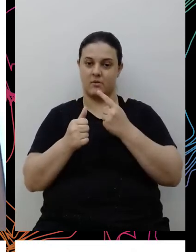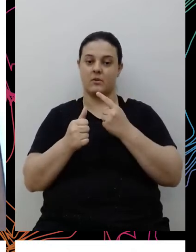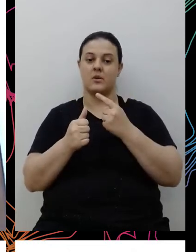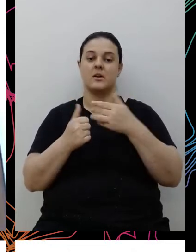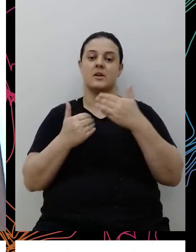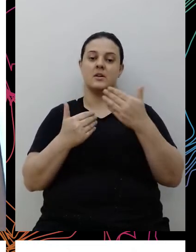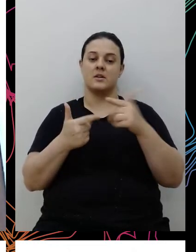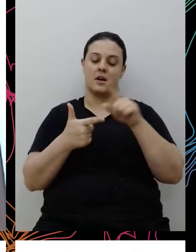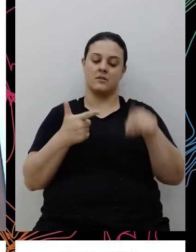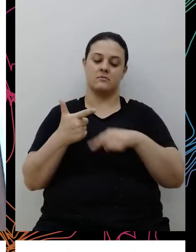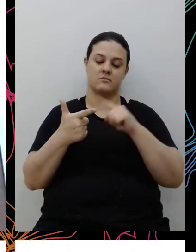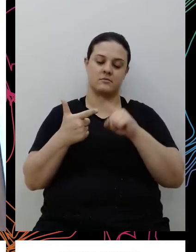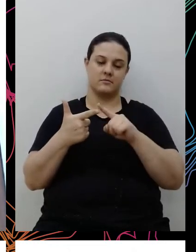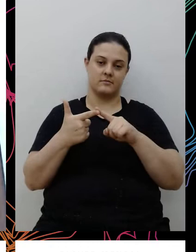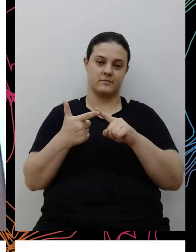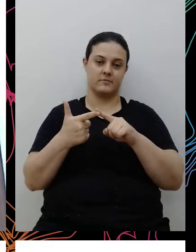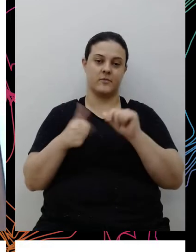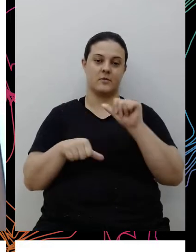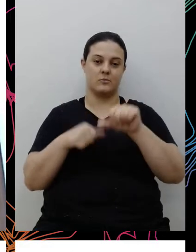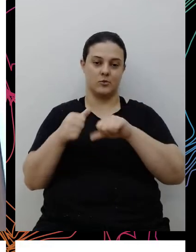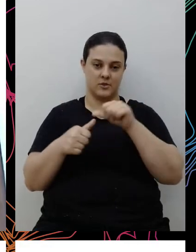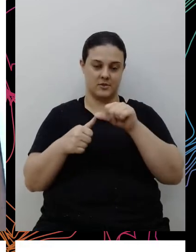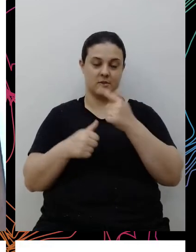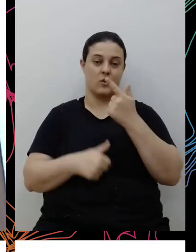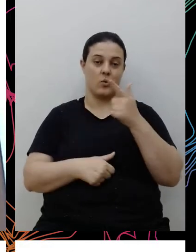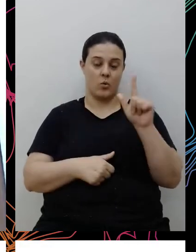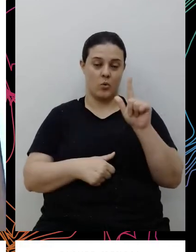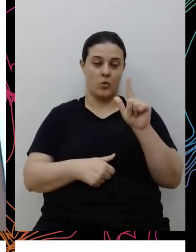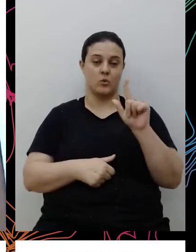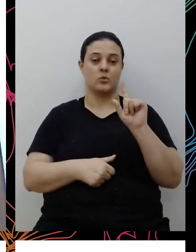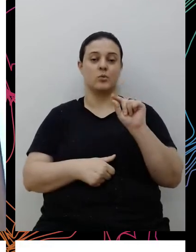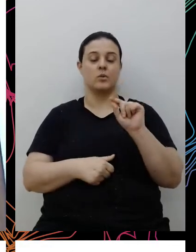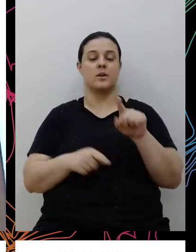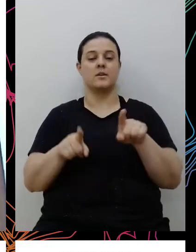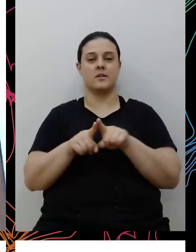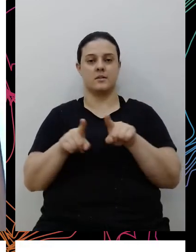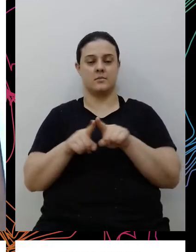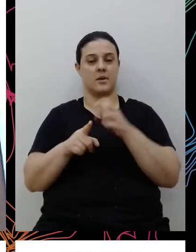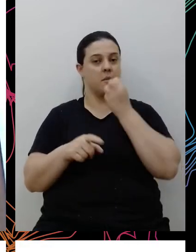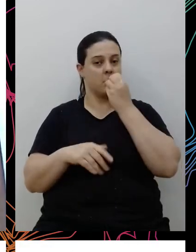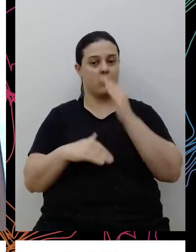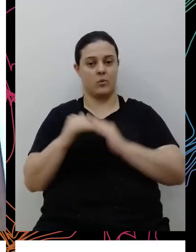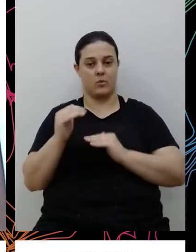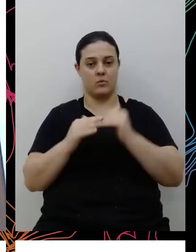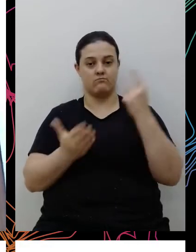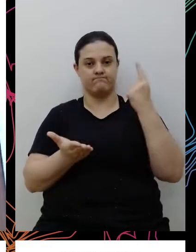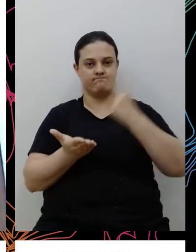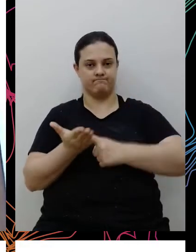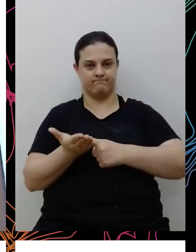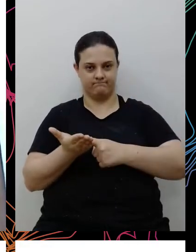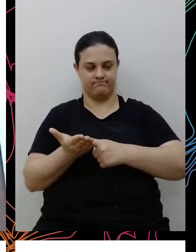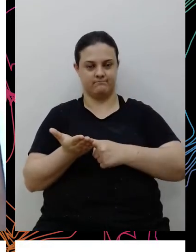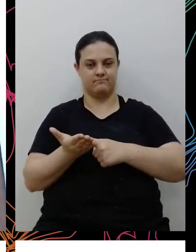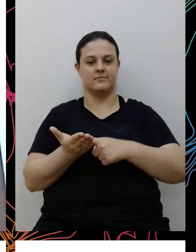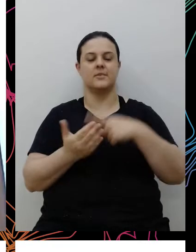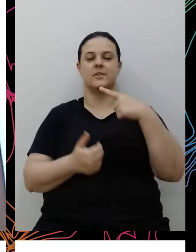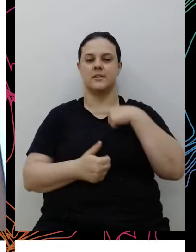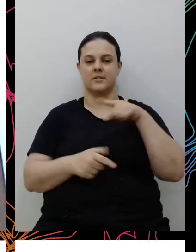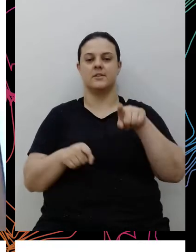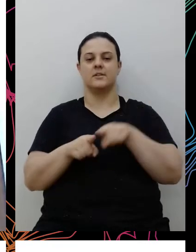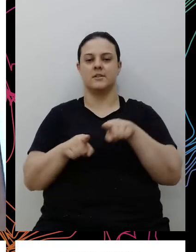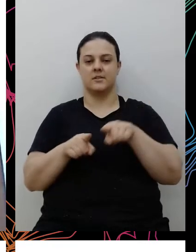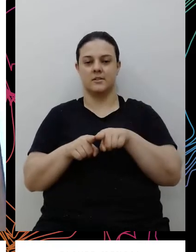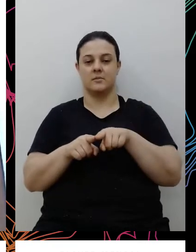desconforto também leva à mudança. Um outro elemento que eu coloco também como boa prática é a questão dos compromissos e também do